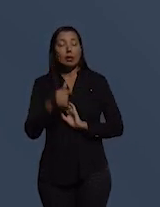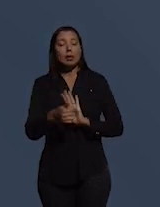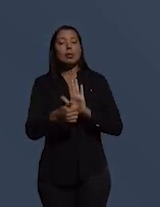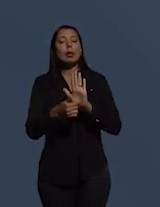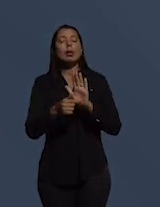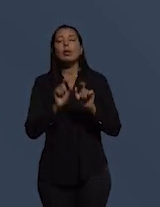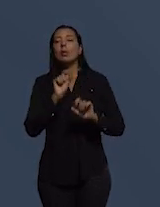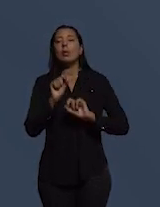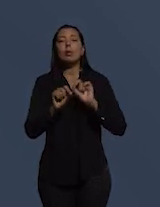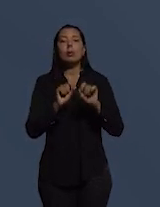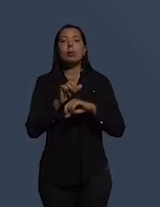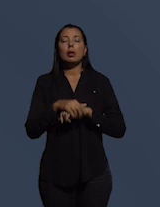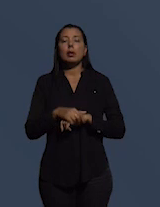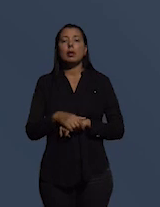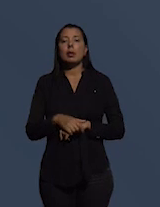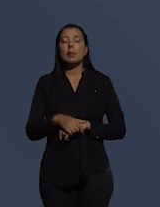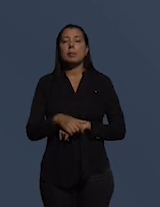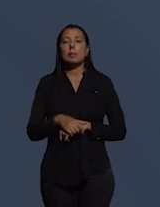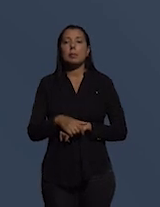algo que